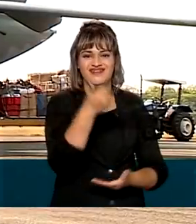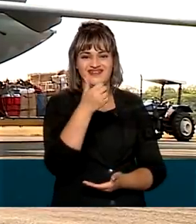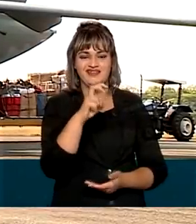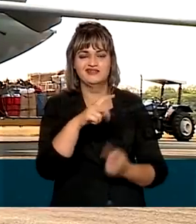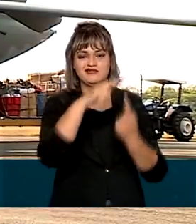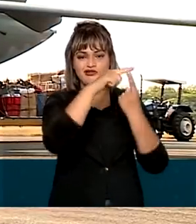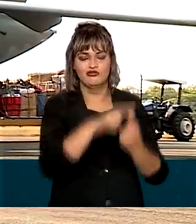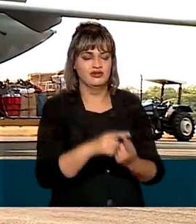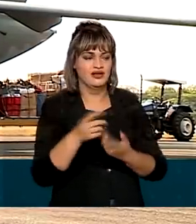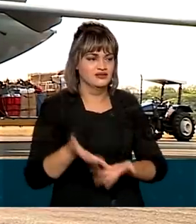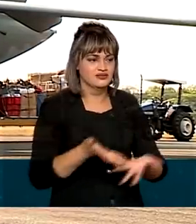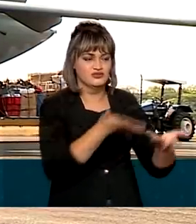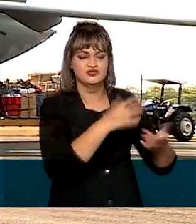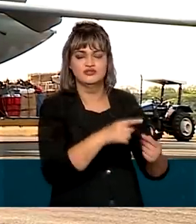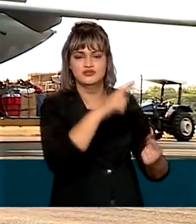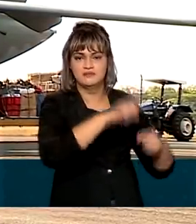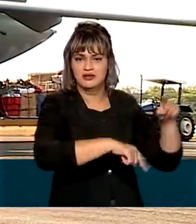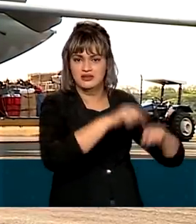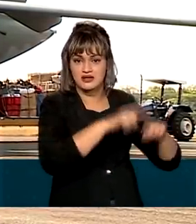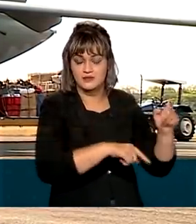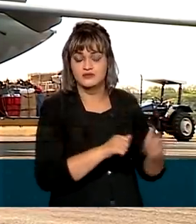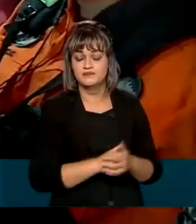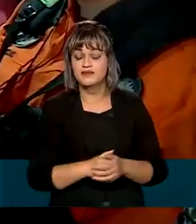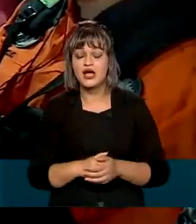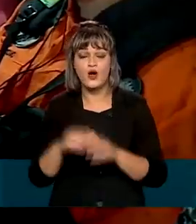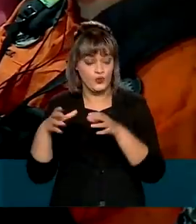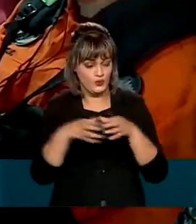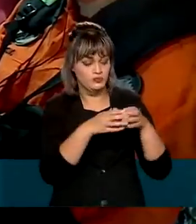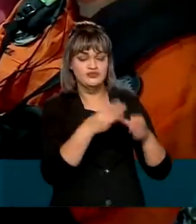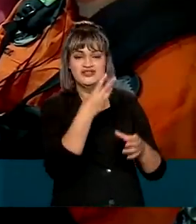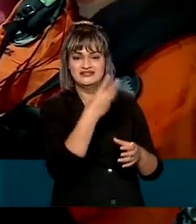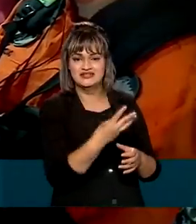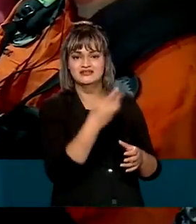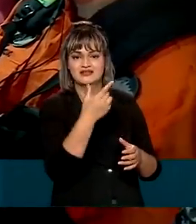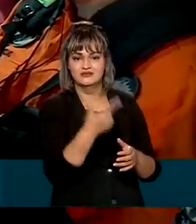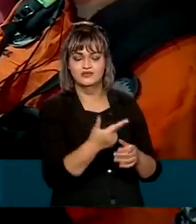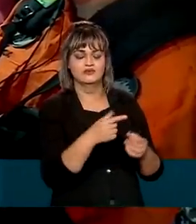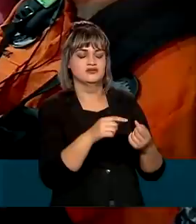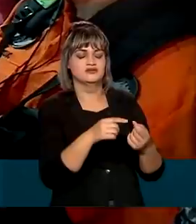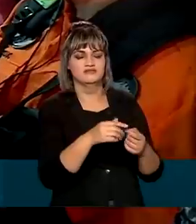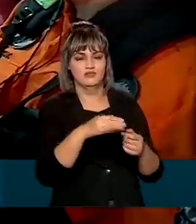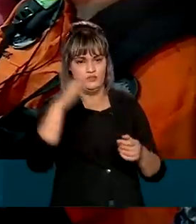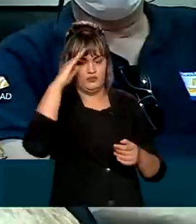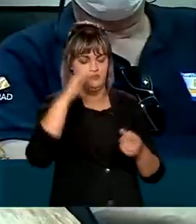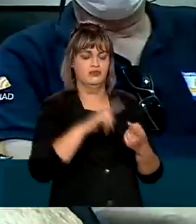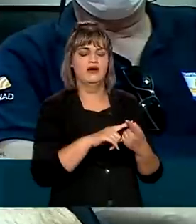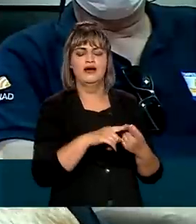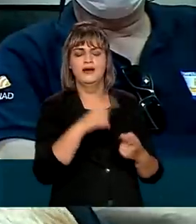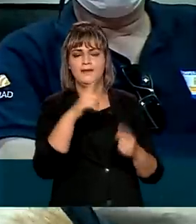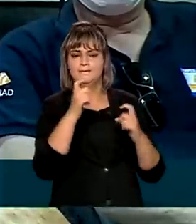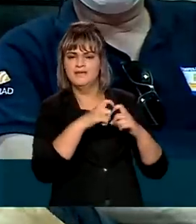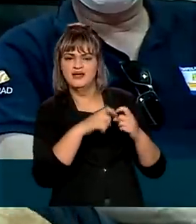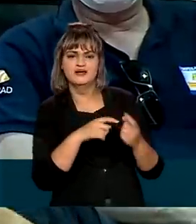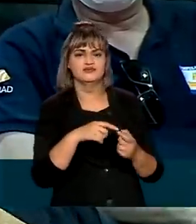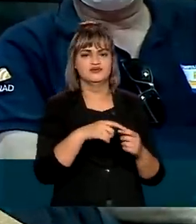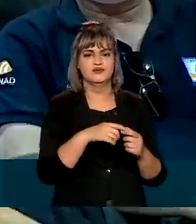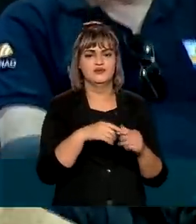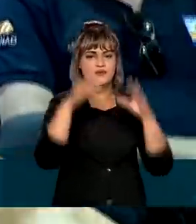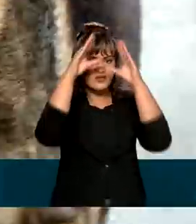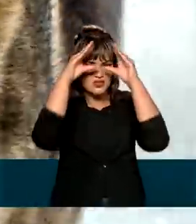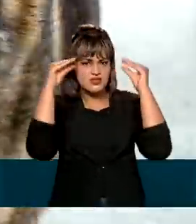A operação contou com 32 militares, entre eles, médicos, enfermeiros e profissionais